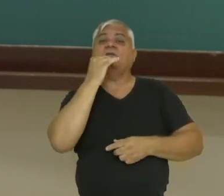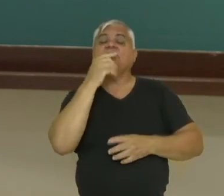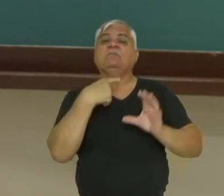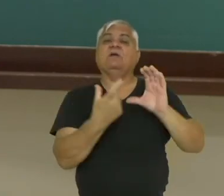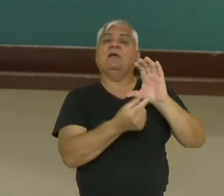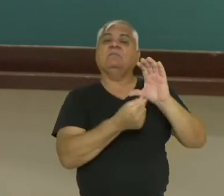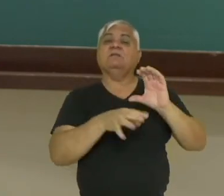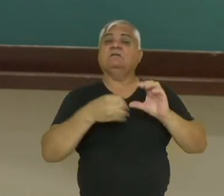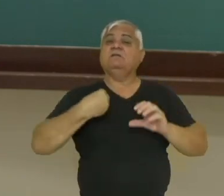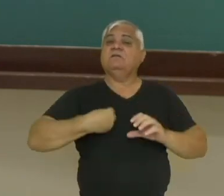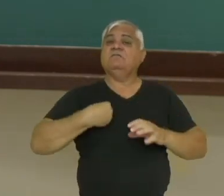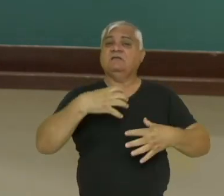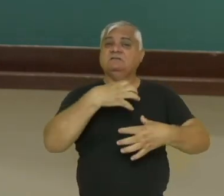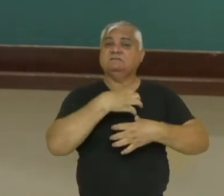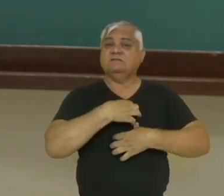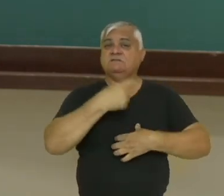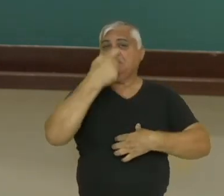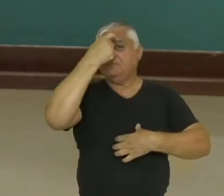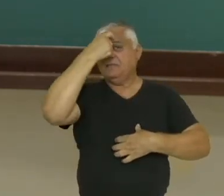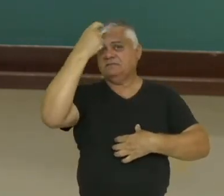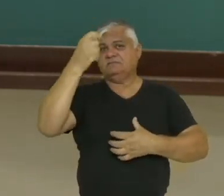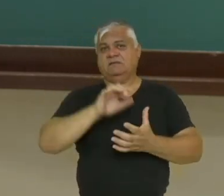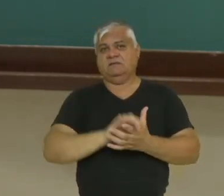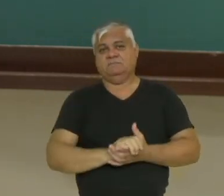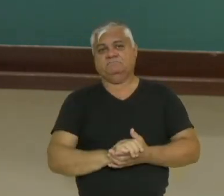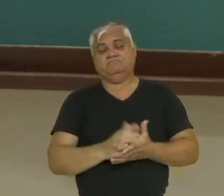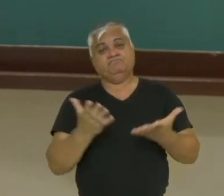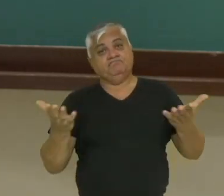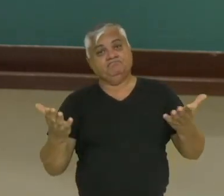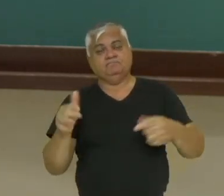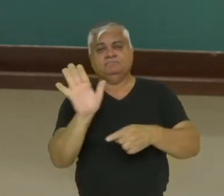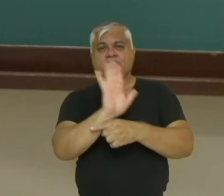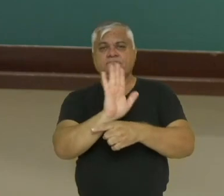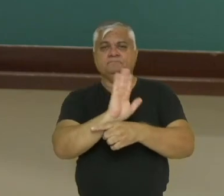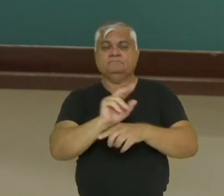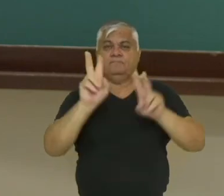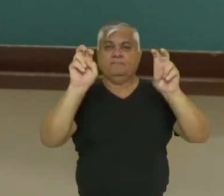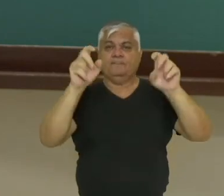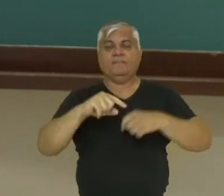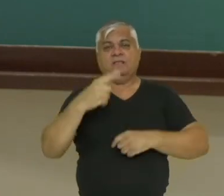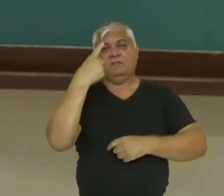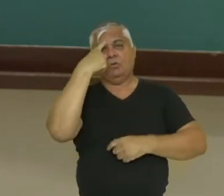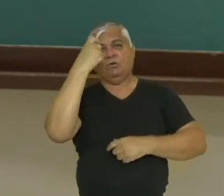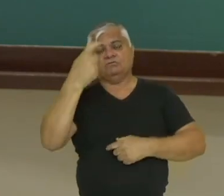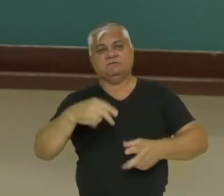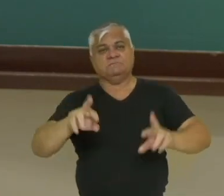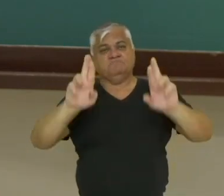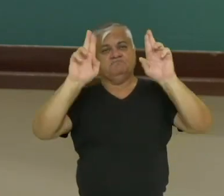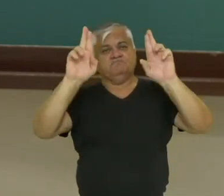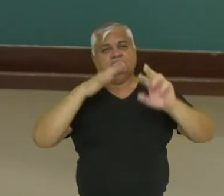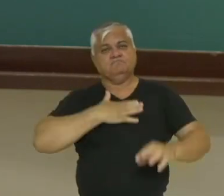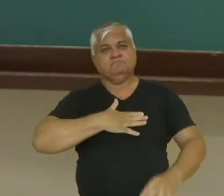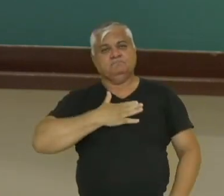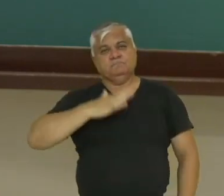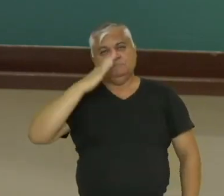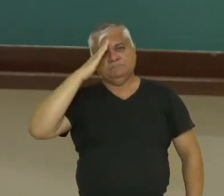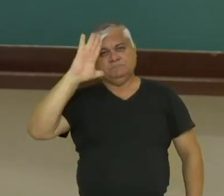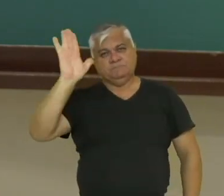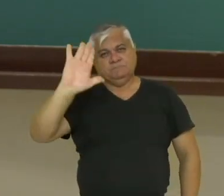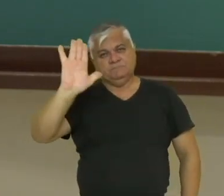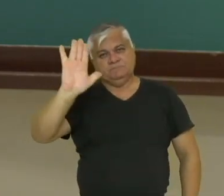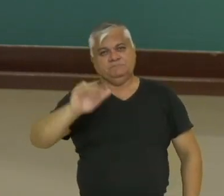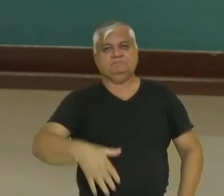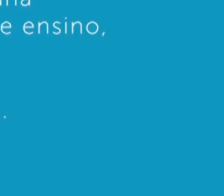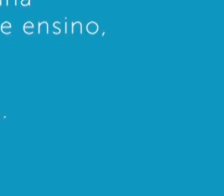de viver, sentir e pensar. Bom, é isso. Nesse vídeo nós falamos sobre ideologia. Espero que vocês tenham gostado e até breve.